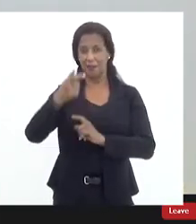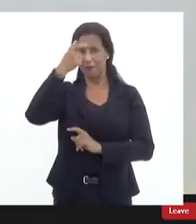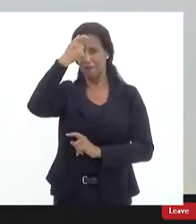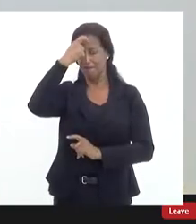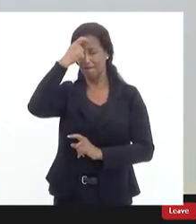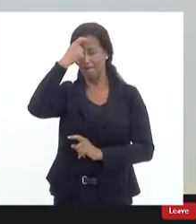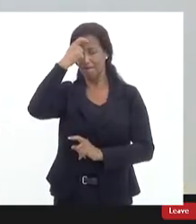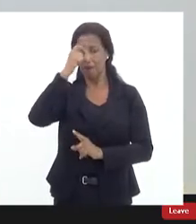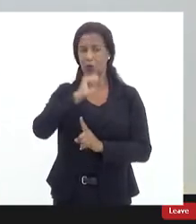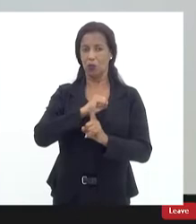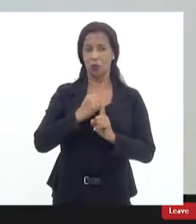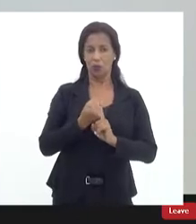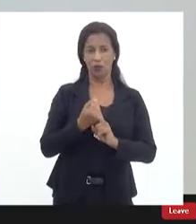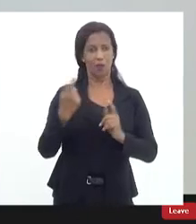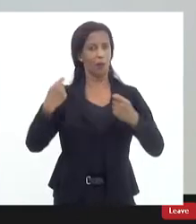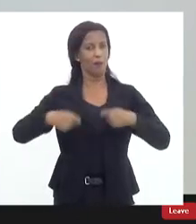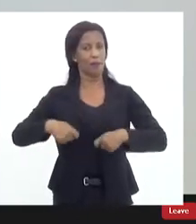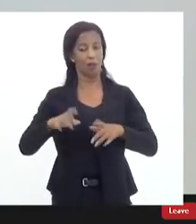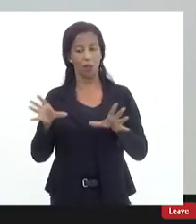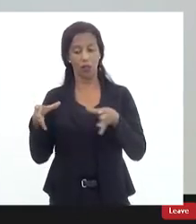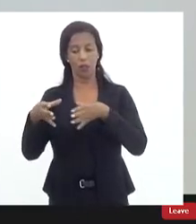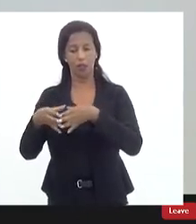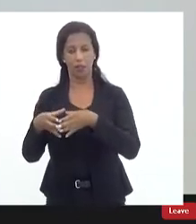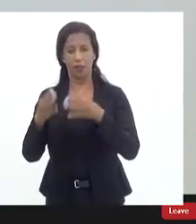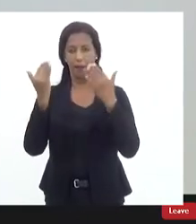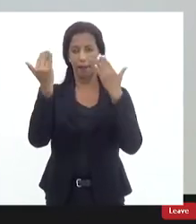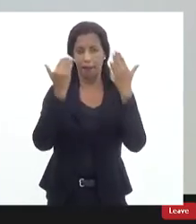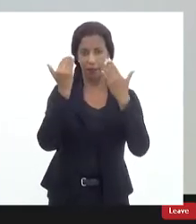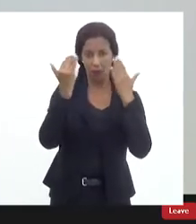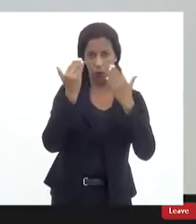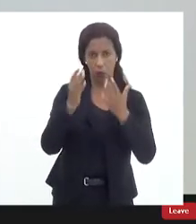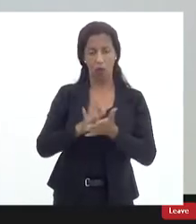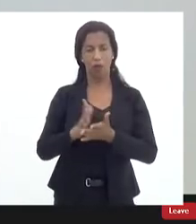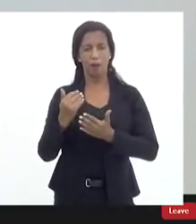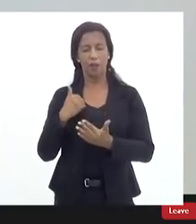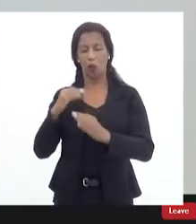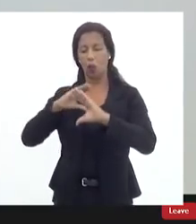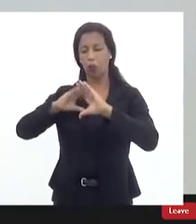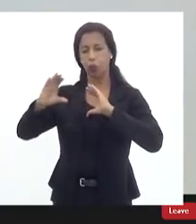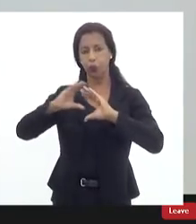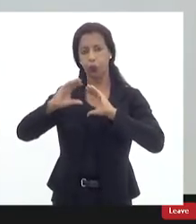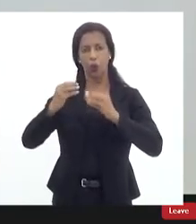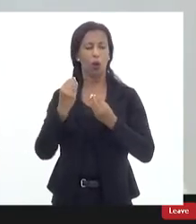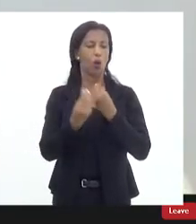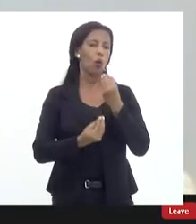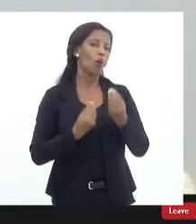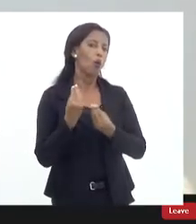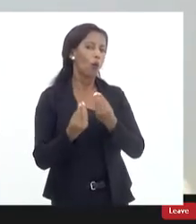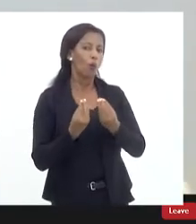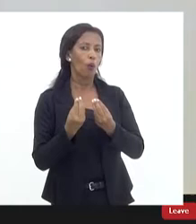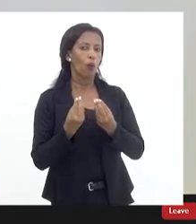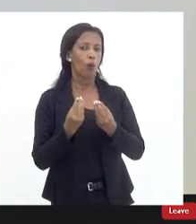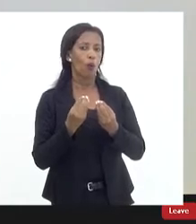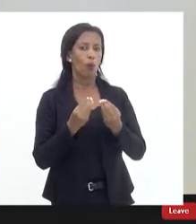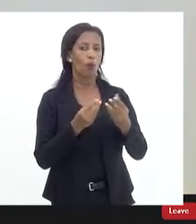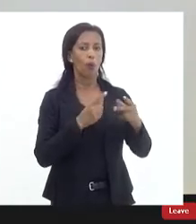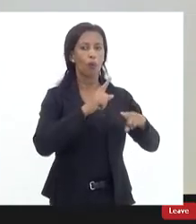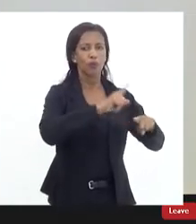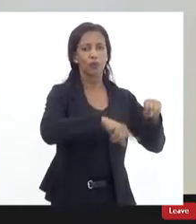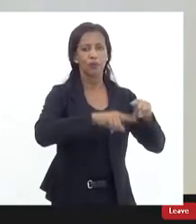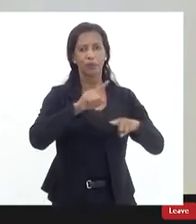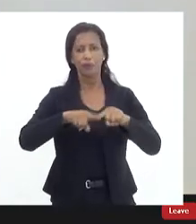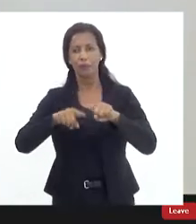e a nossa equipe assistente social e psicóloga numa interlocução com os equipamentos